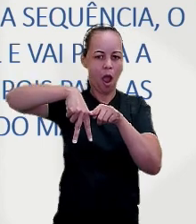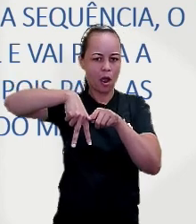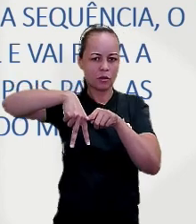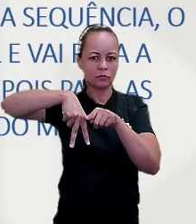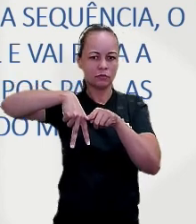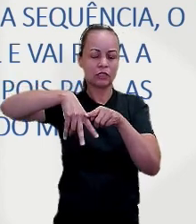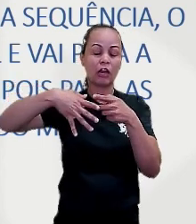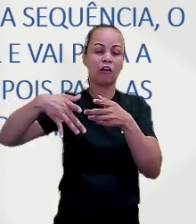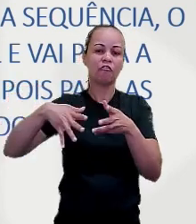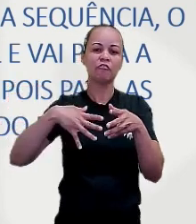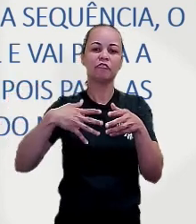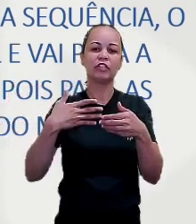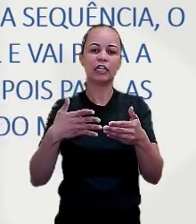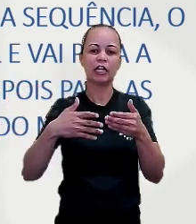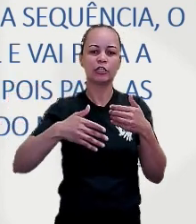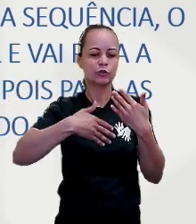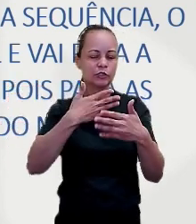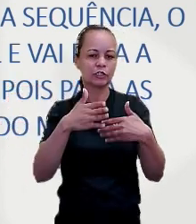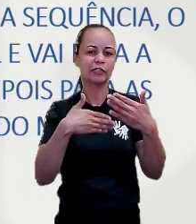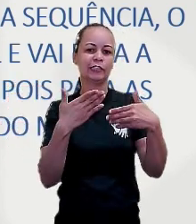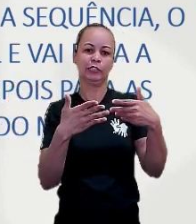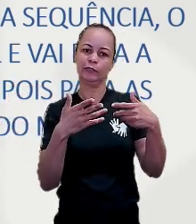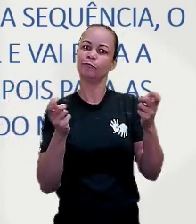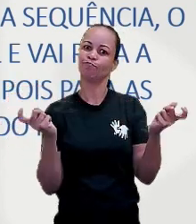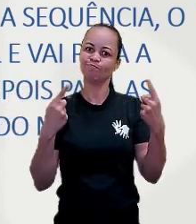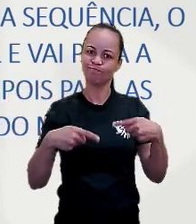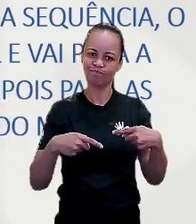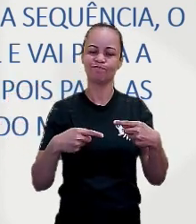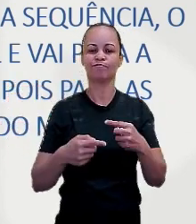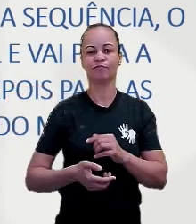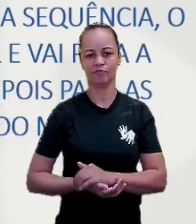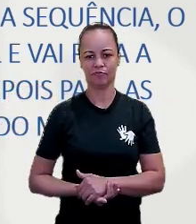ficando cada vez mais desafiador.